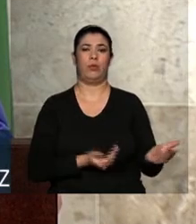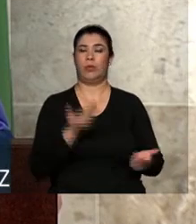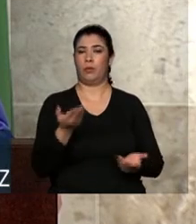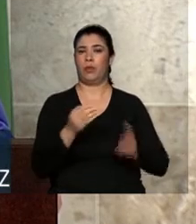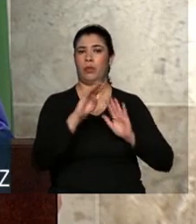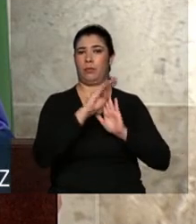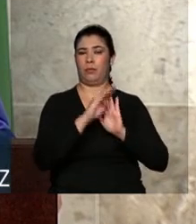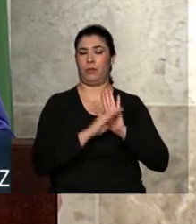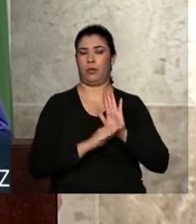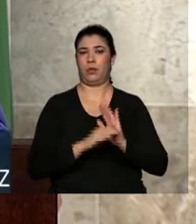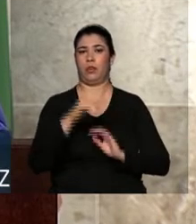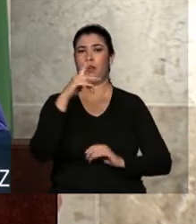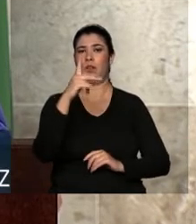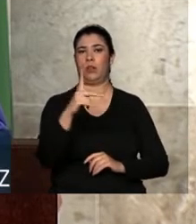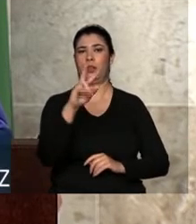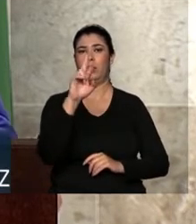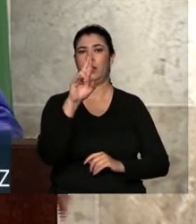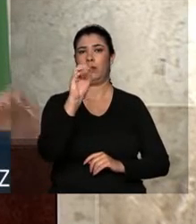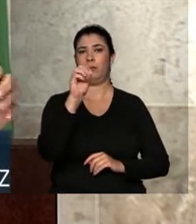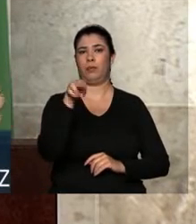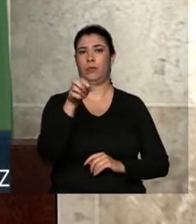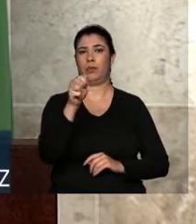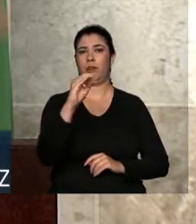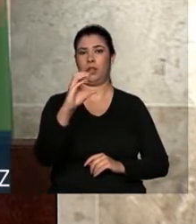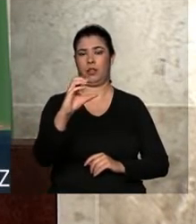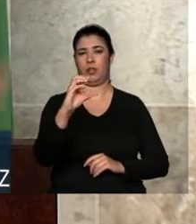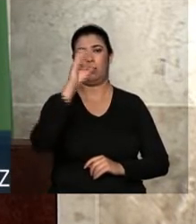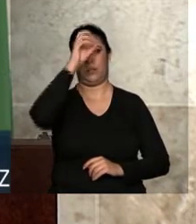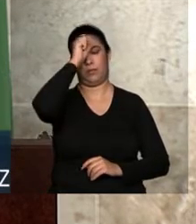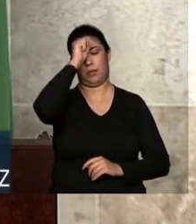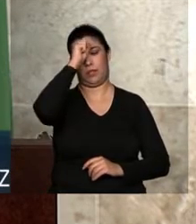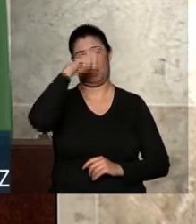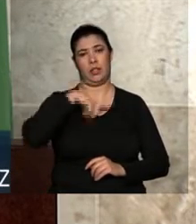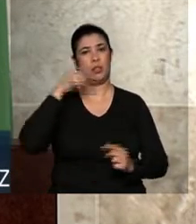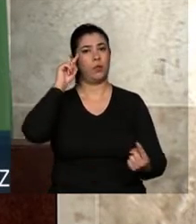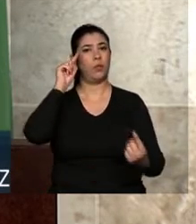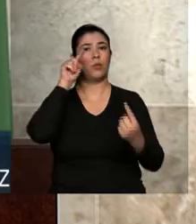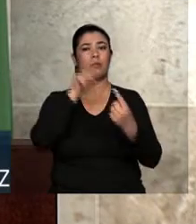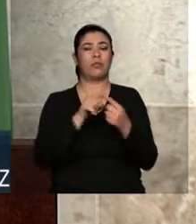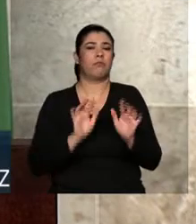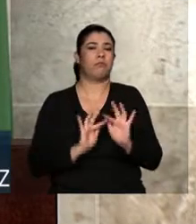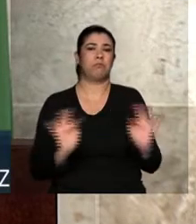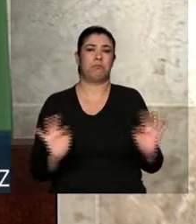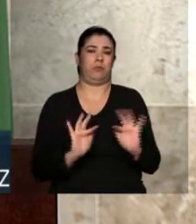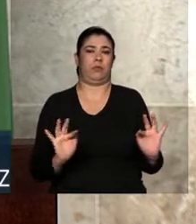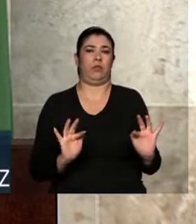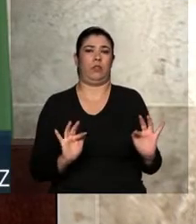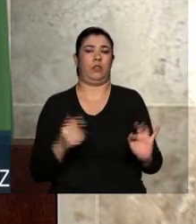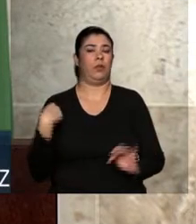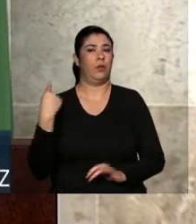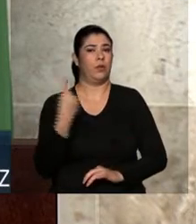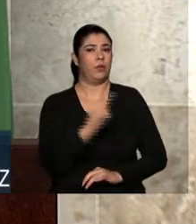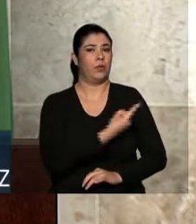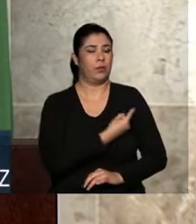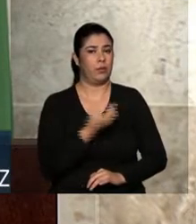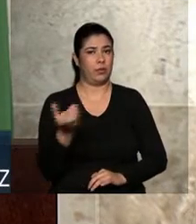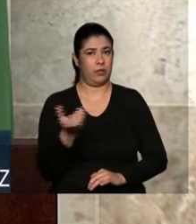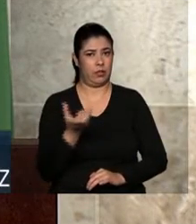Aprendiz, ele tem um objetivo simples. Nós queremos